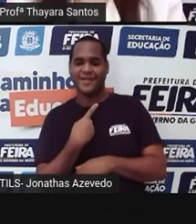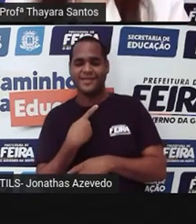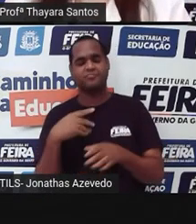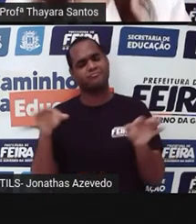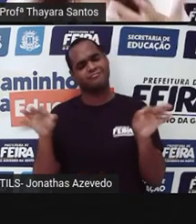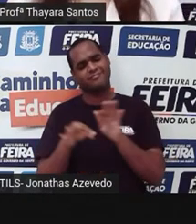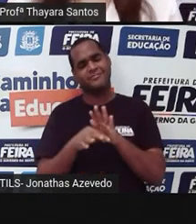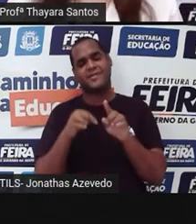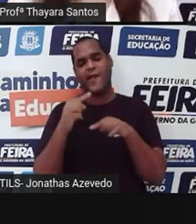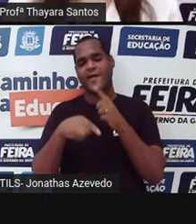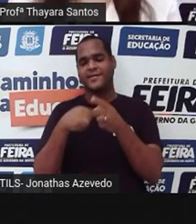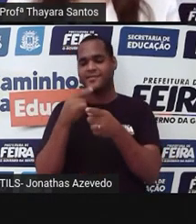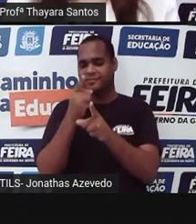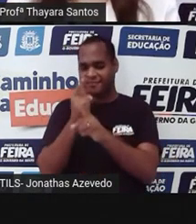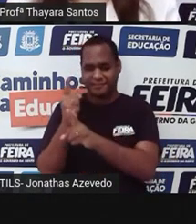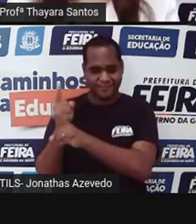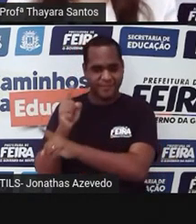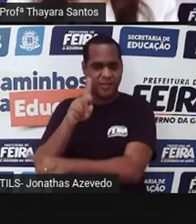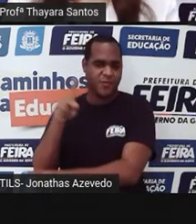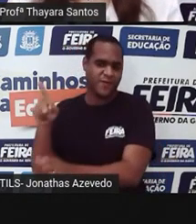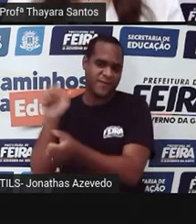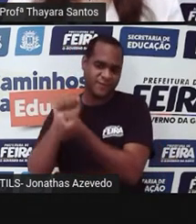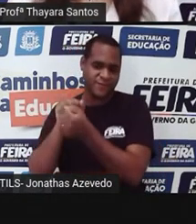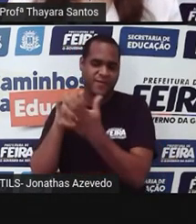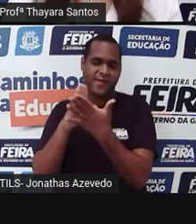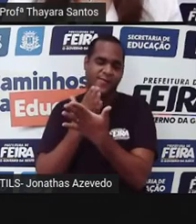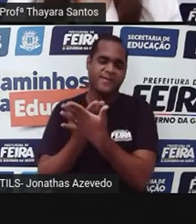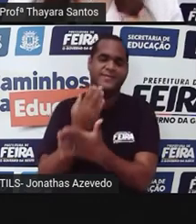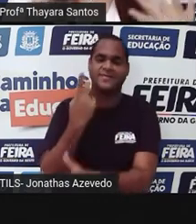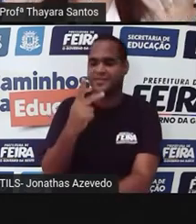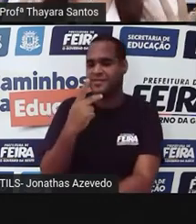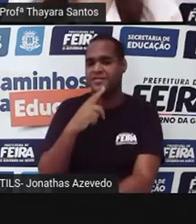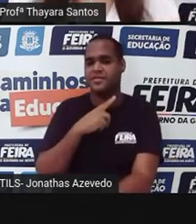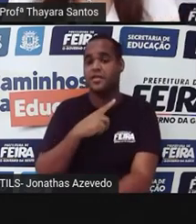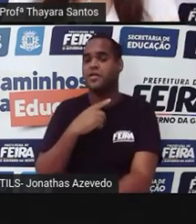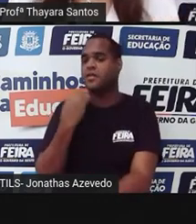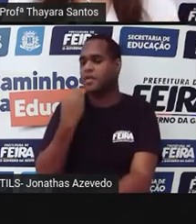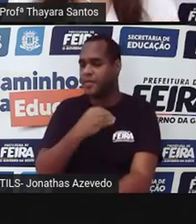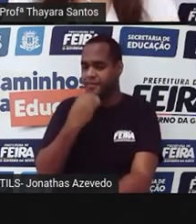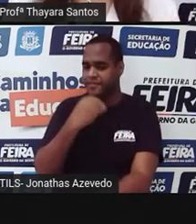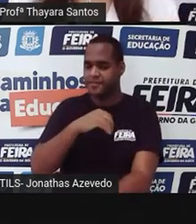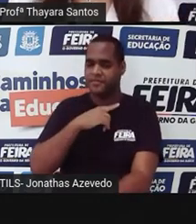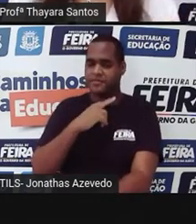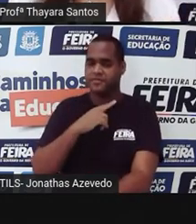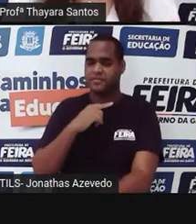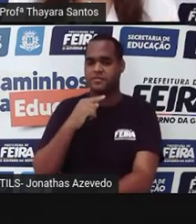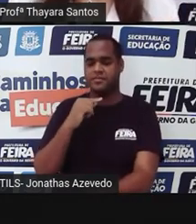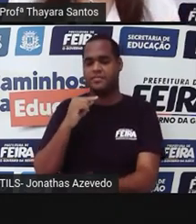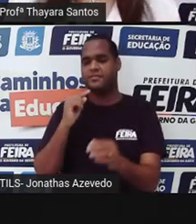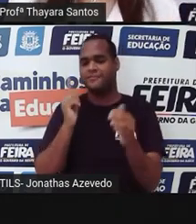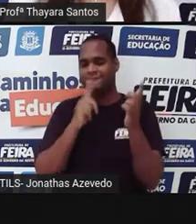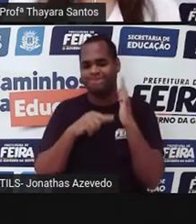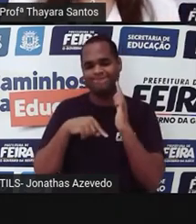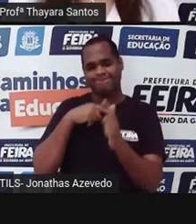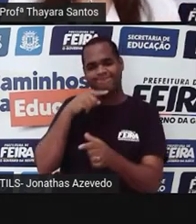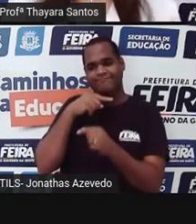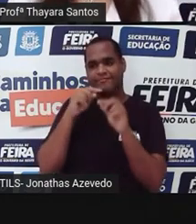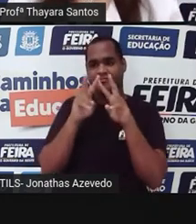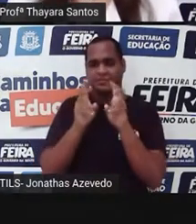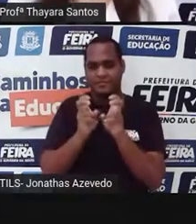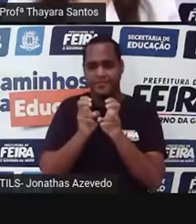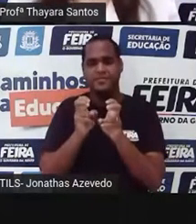por aqui, mas vocês vão continuar com os professores de vocês na escola de vocês. Então, aproveitem esse momento para tirar as dúvidas sobre esse tema.